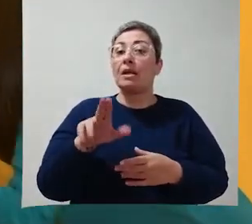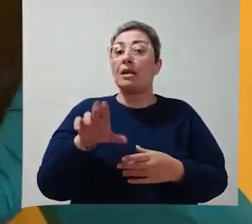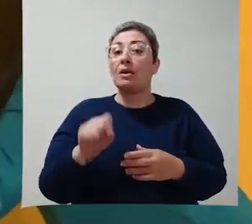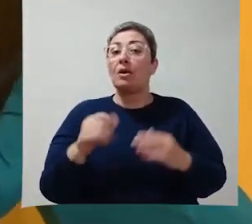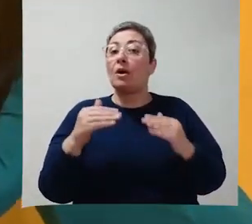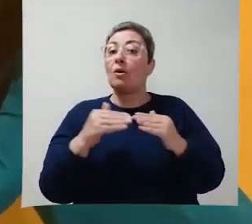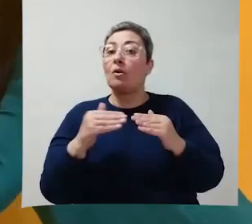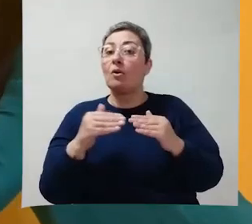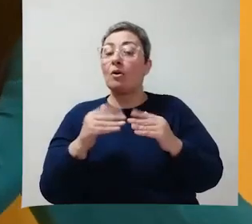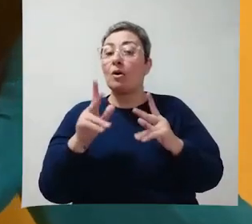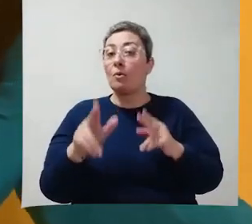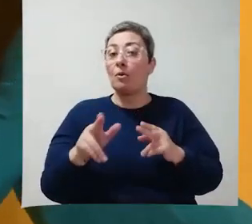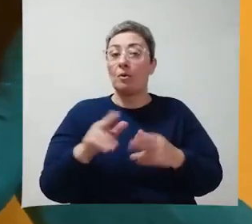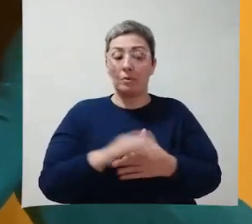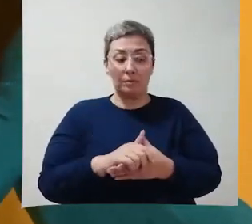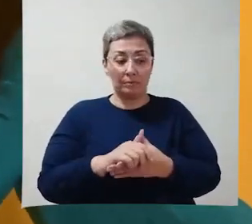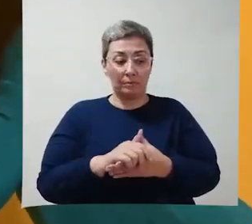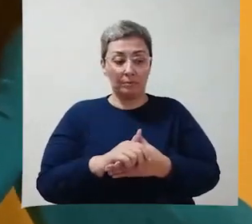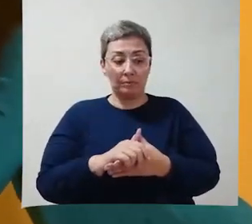Augusto, faz igual.